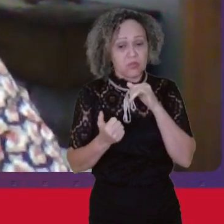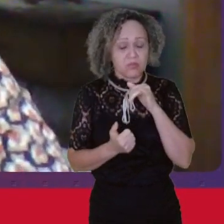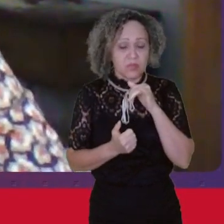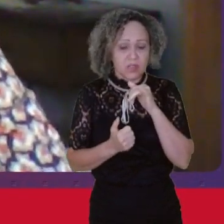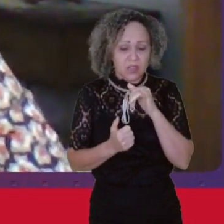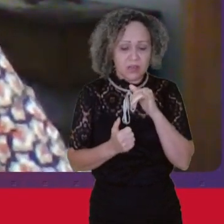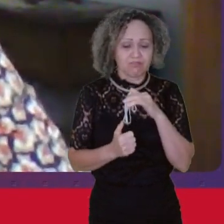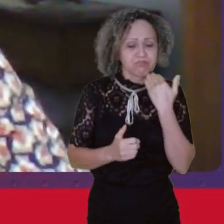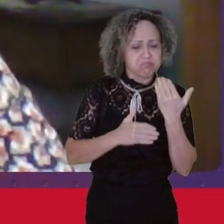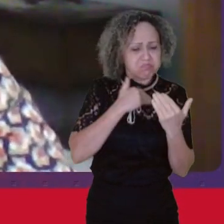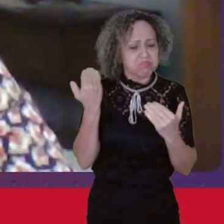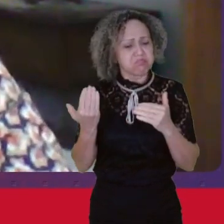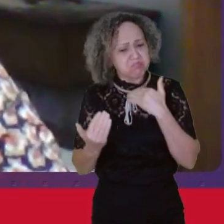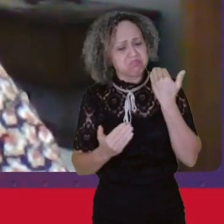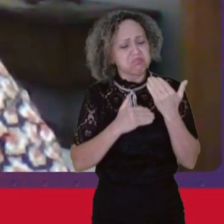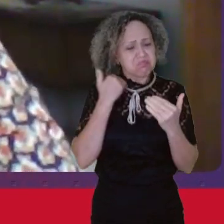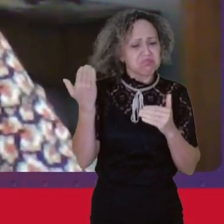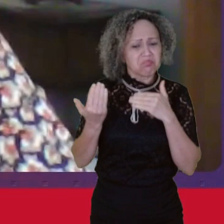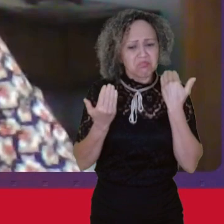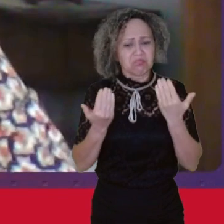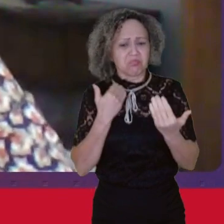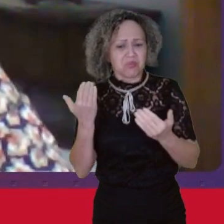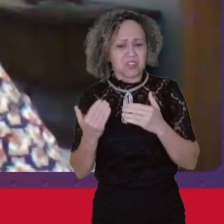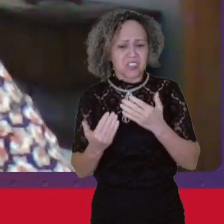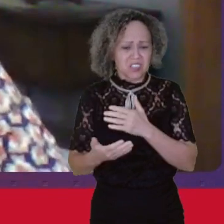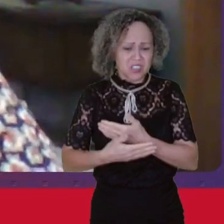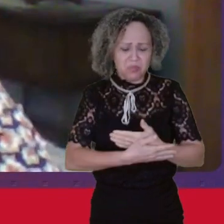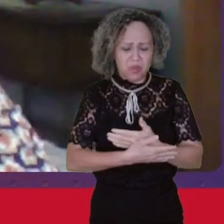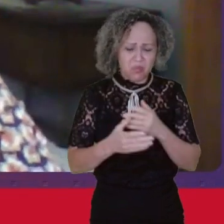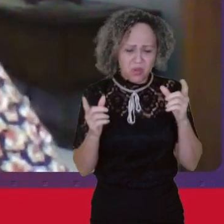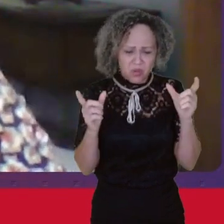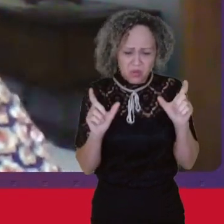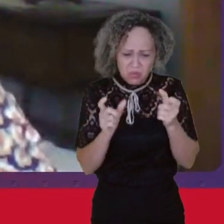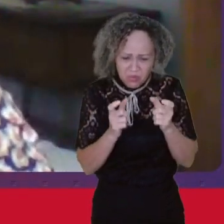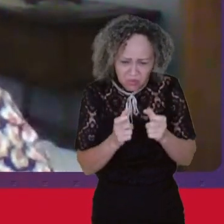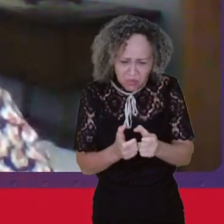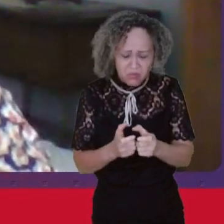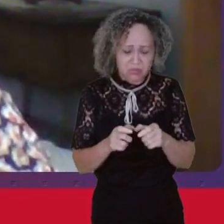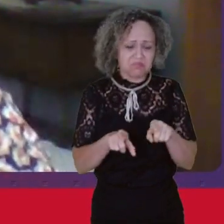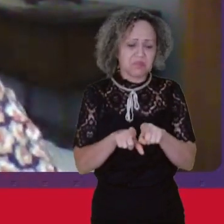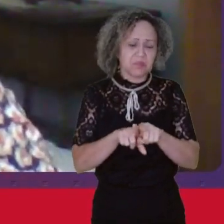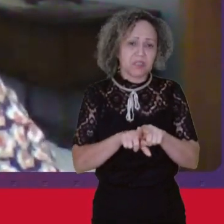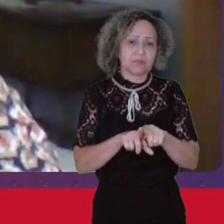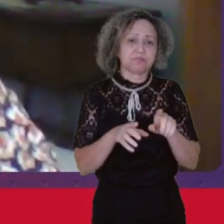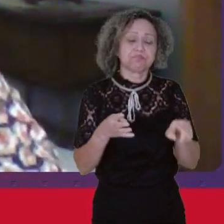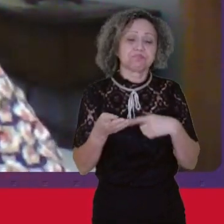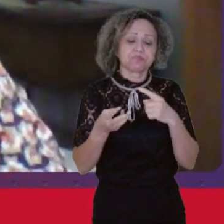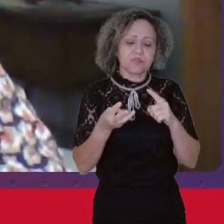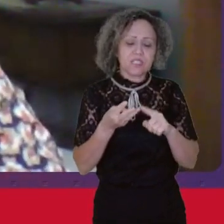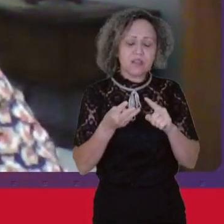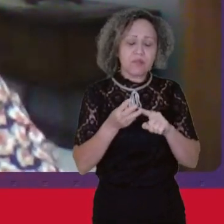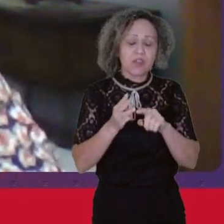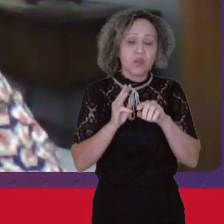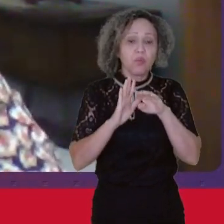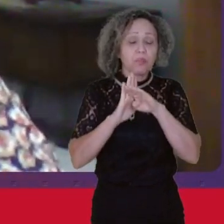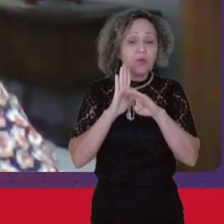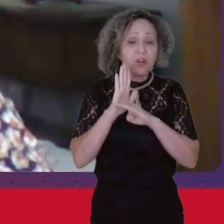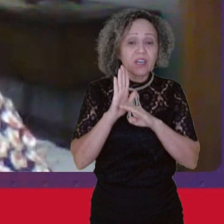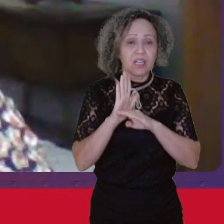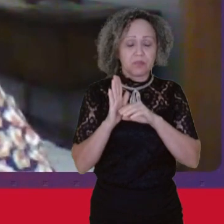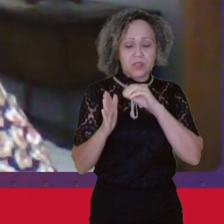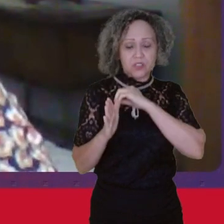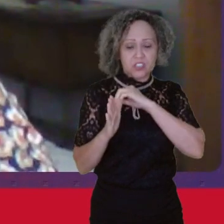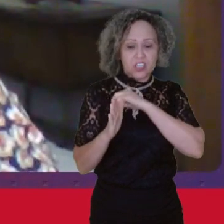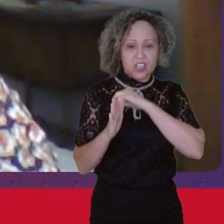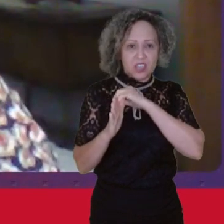O próprio programa Brasil Sem Miséria Em que se garantia renda Por meio dos programas